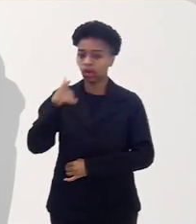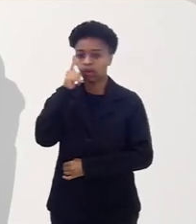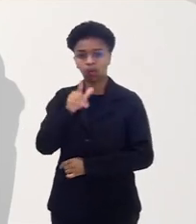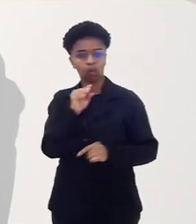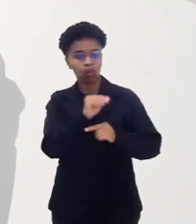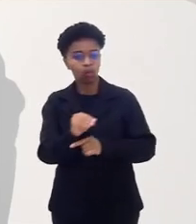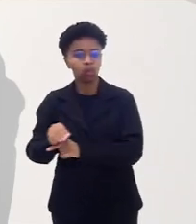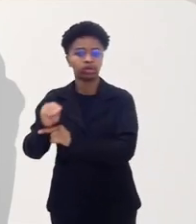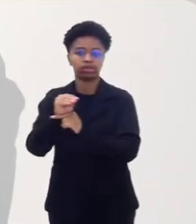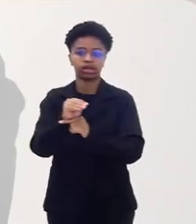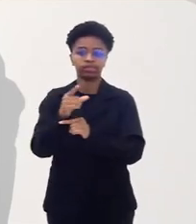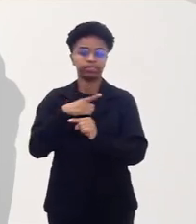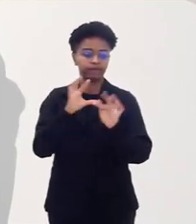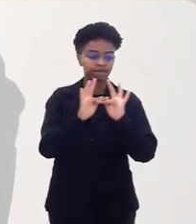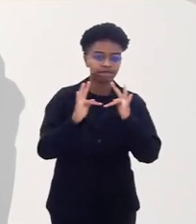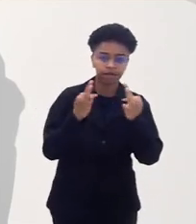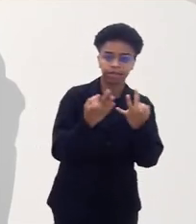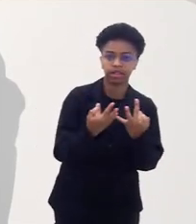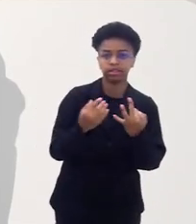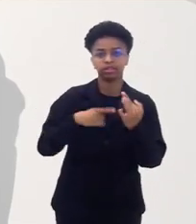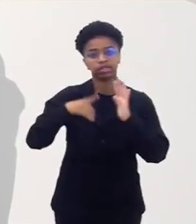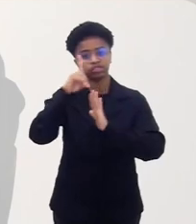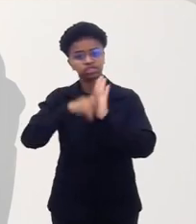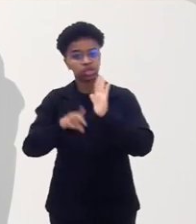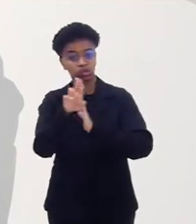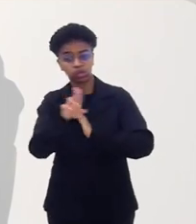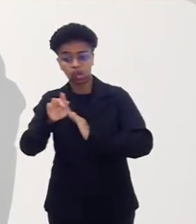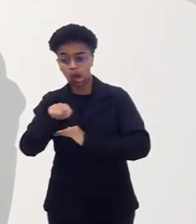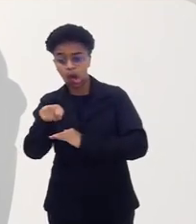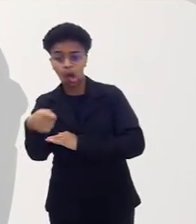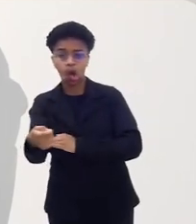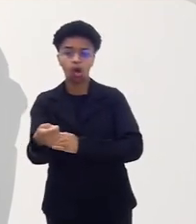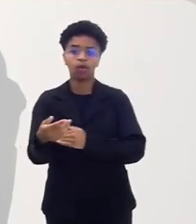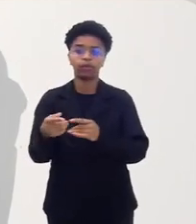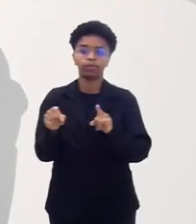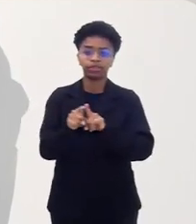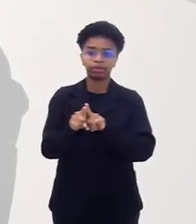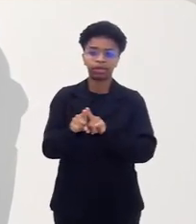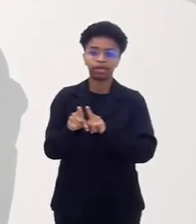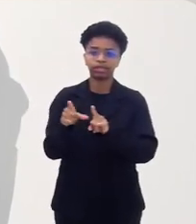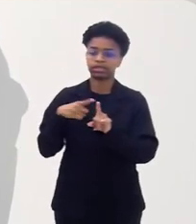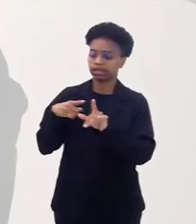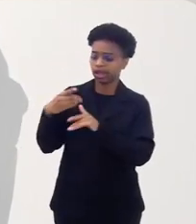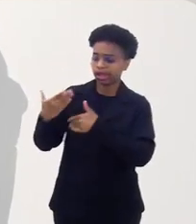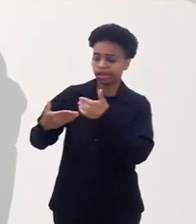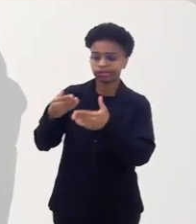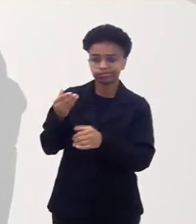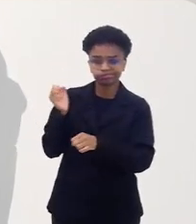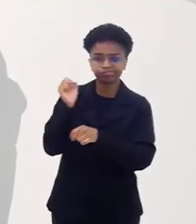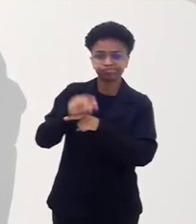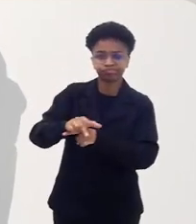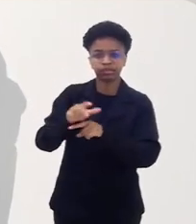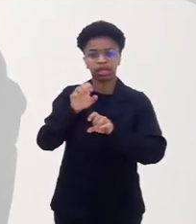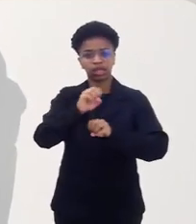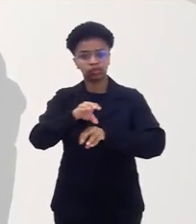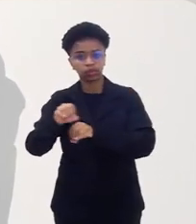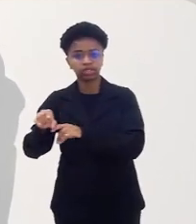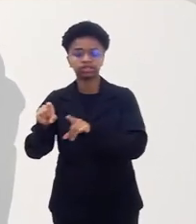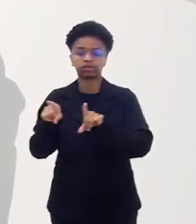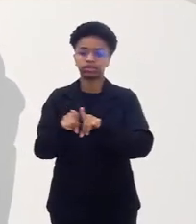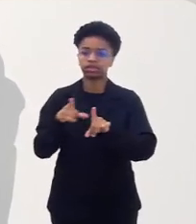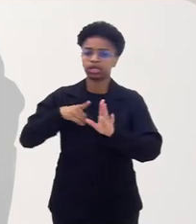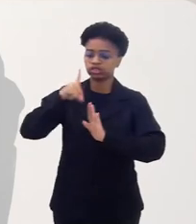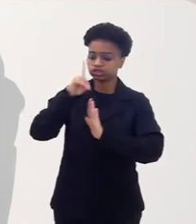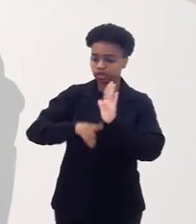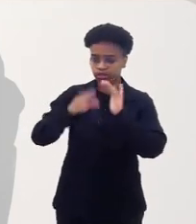cuidado, uma família, o direito ao nome, o direito a um processo de educação, o direito ao